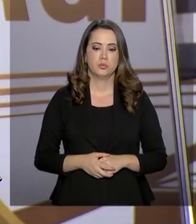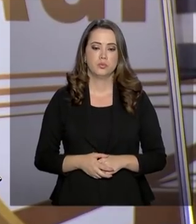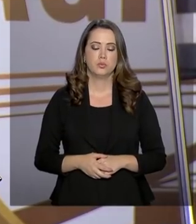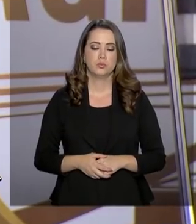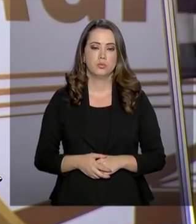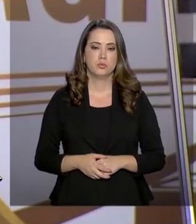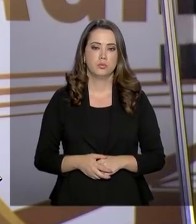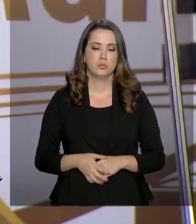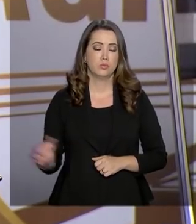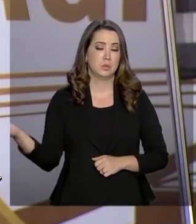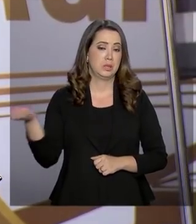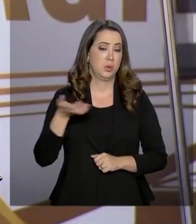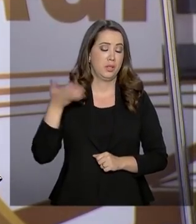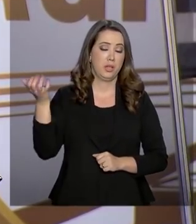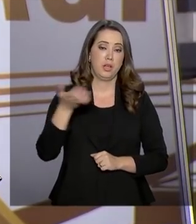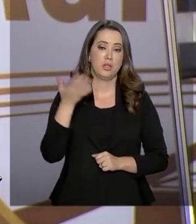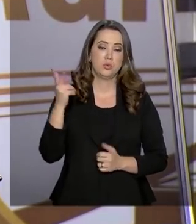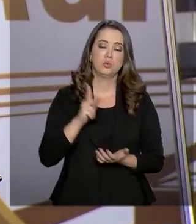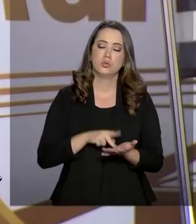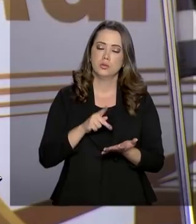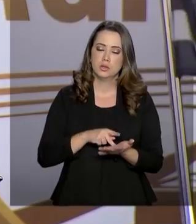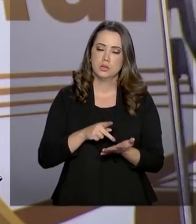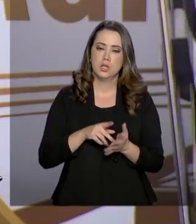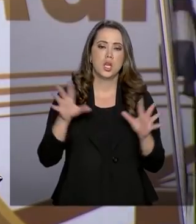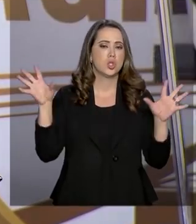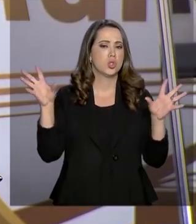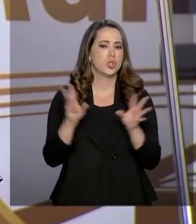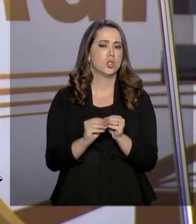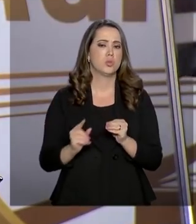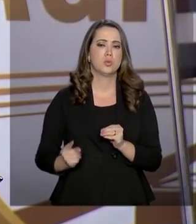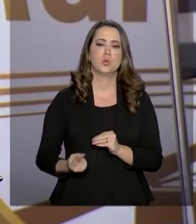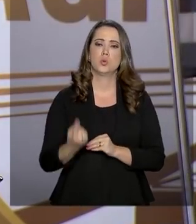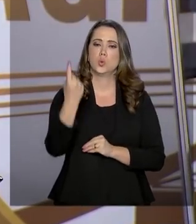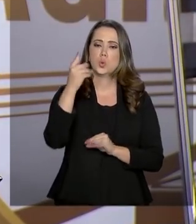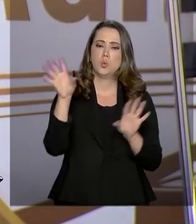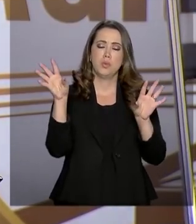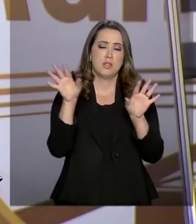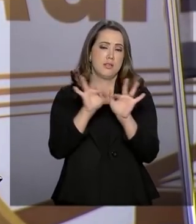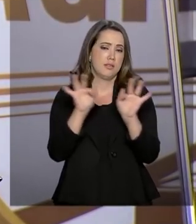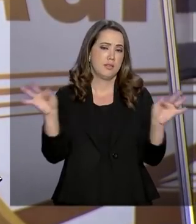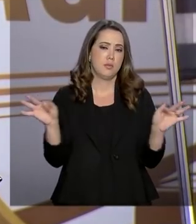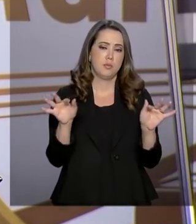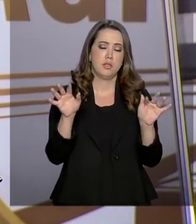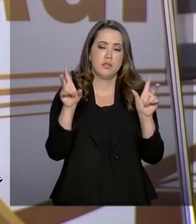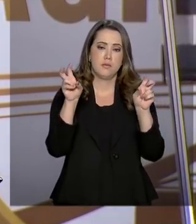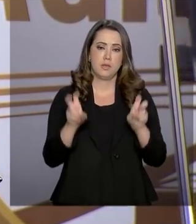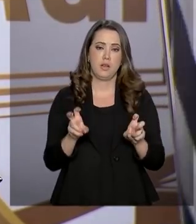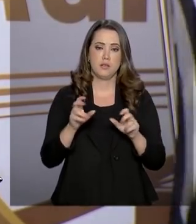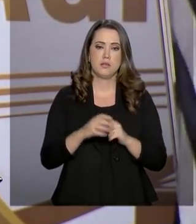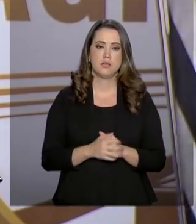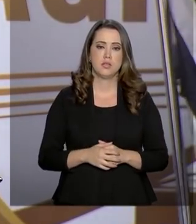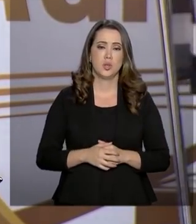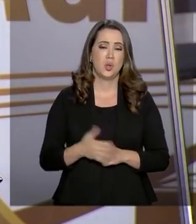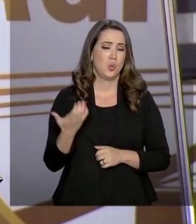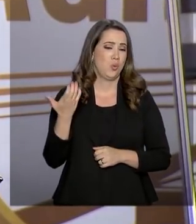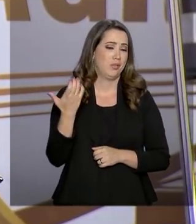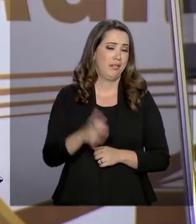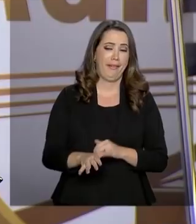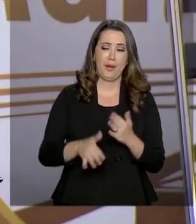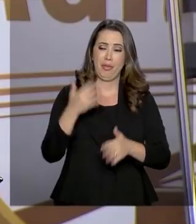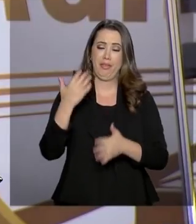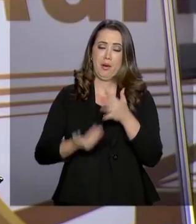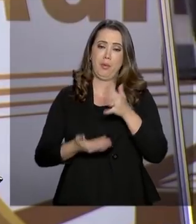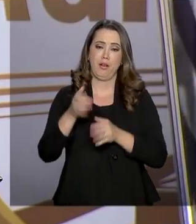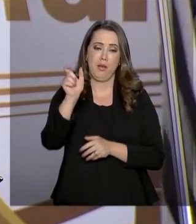Eu quero, na verdade, resumindo numa simples frase, é não atrapalhar quem